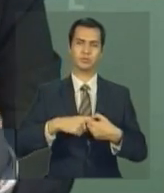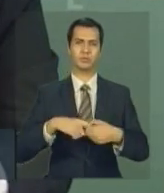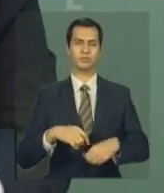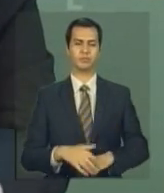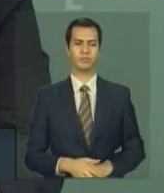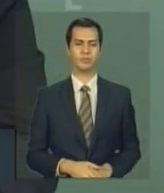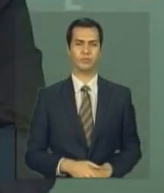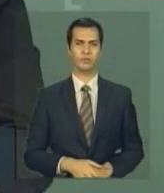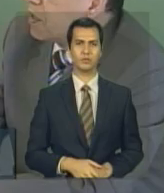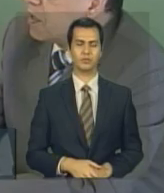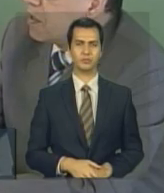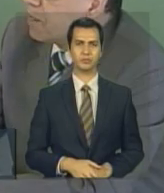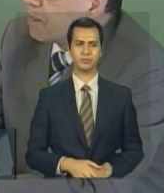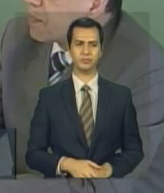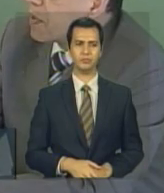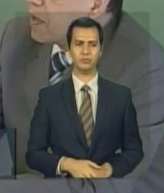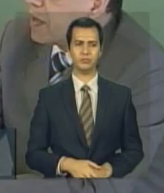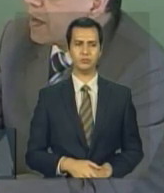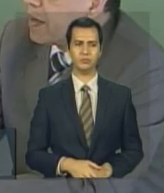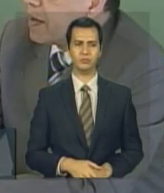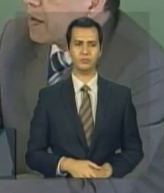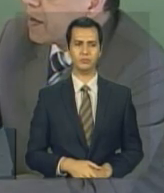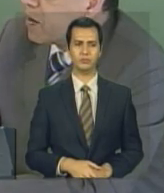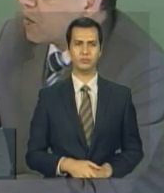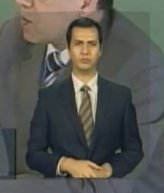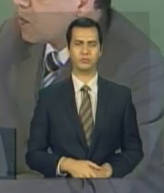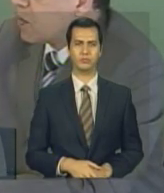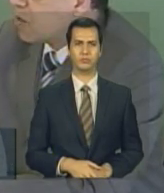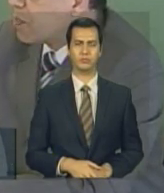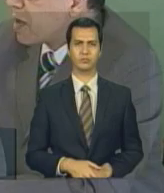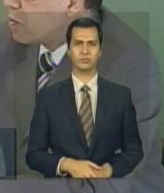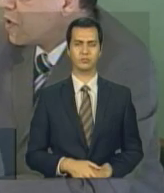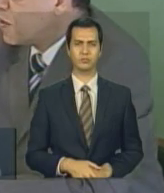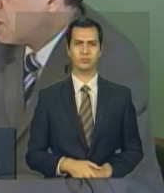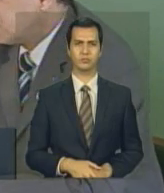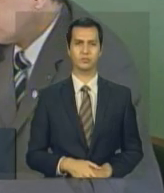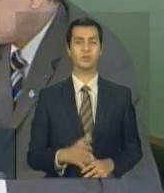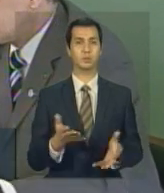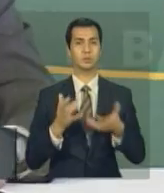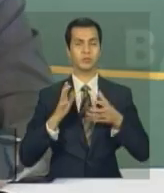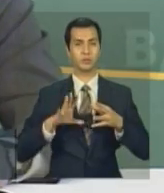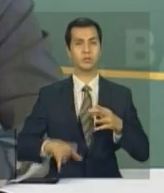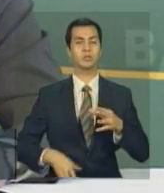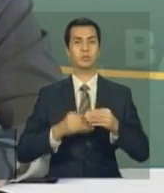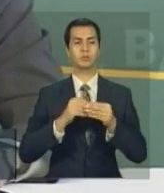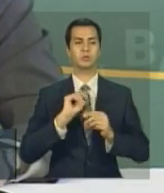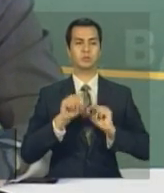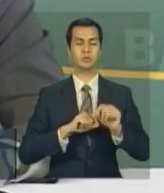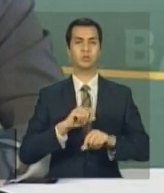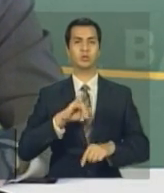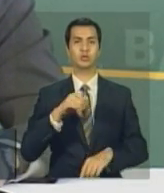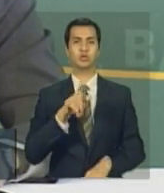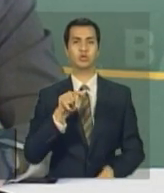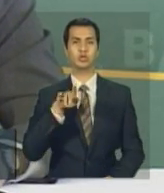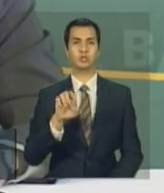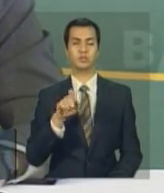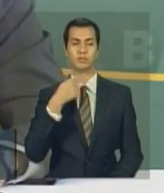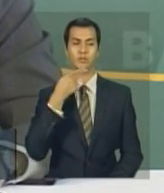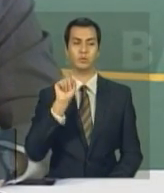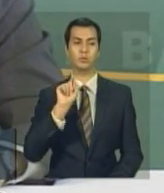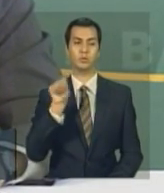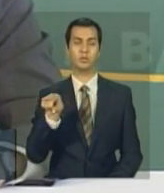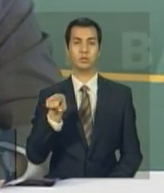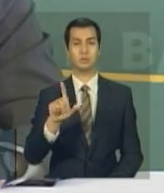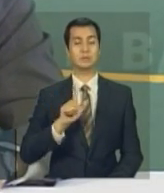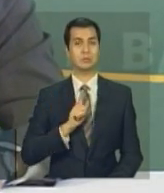aspecto que o Jorge levantou, que é o impacto